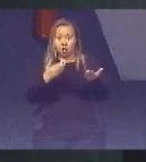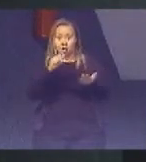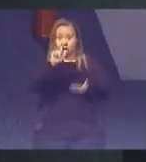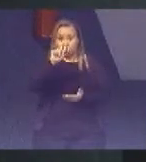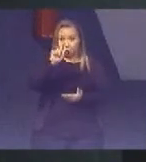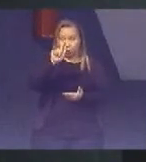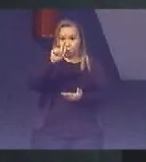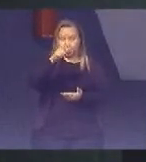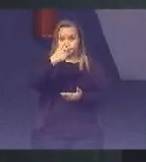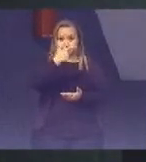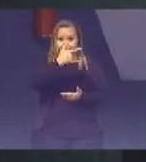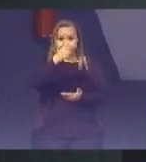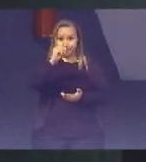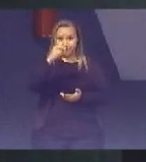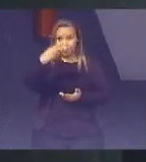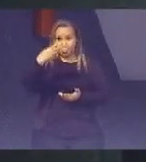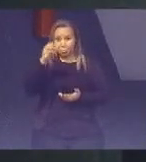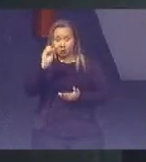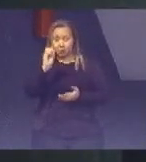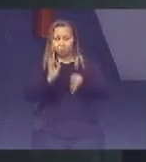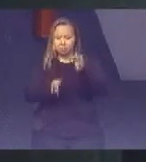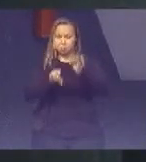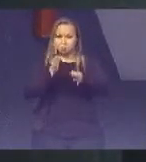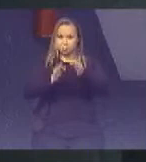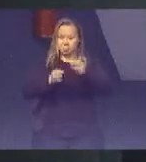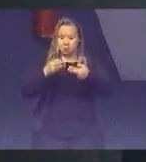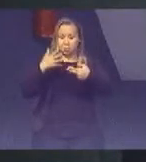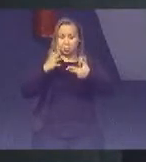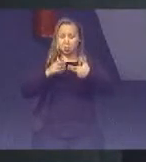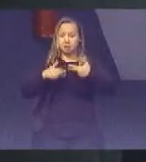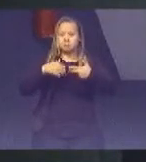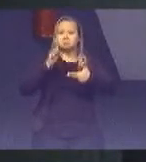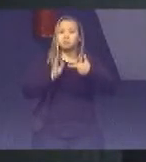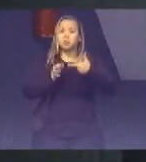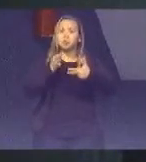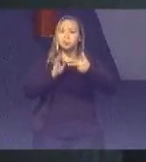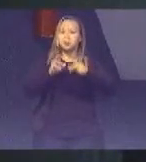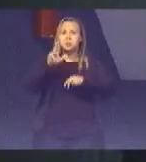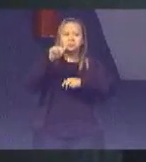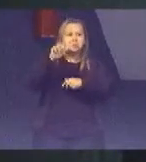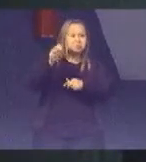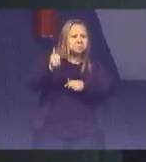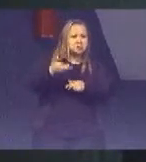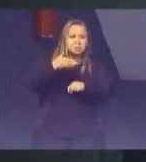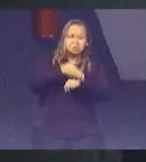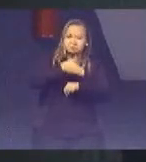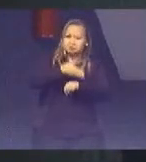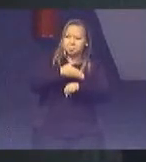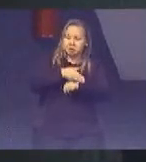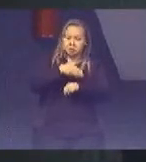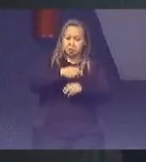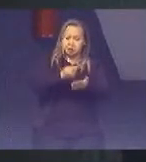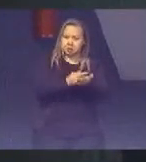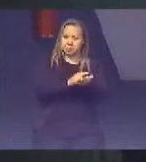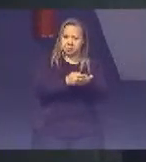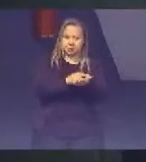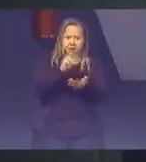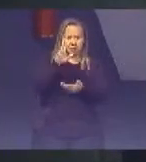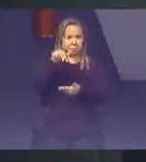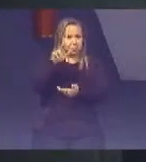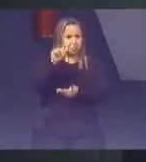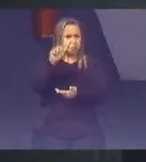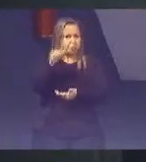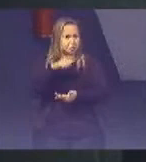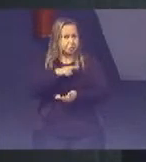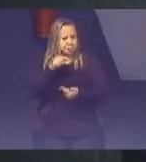O poder judiciário Nunca fez parte dessa agenda Nós nunca tivemos